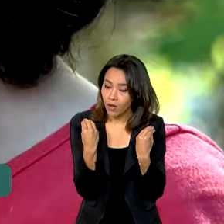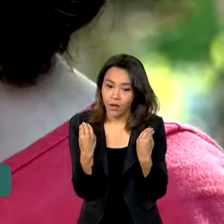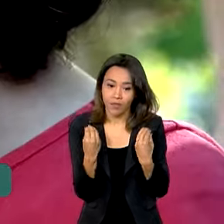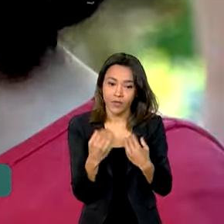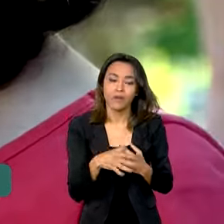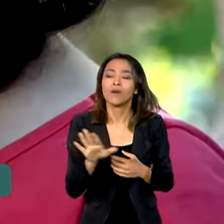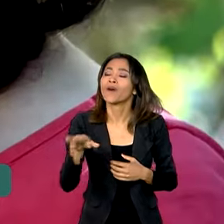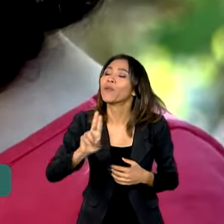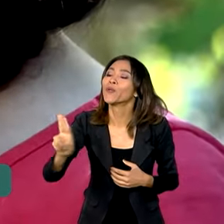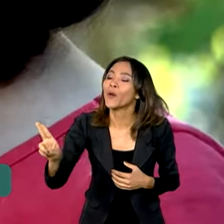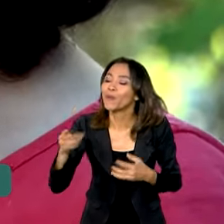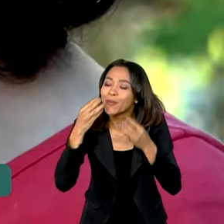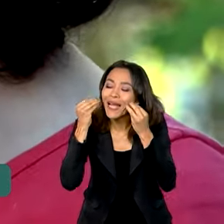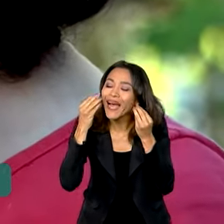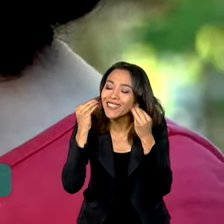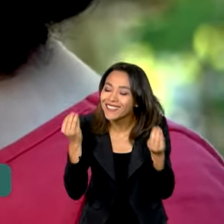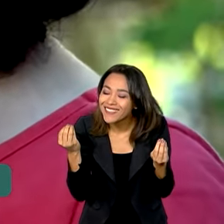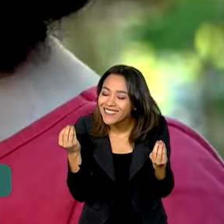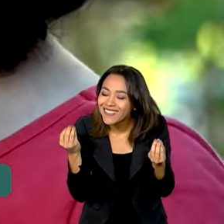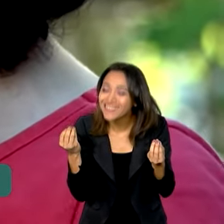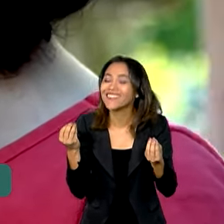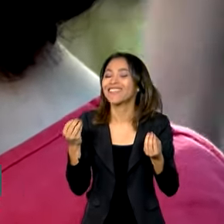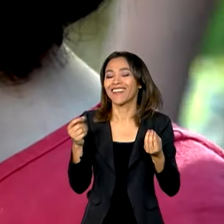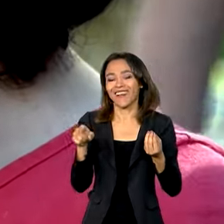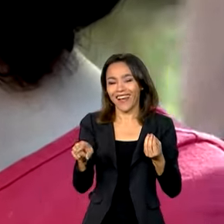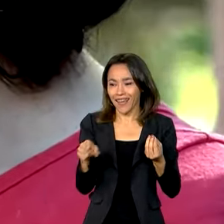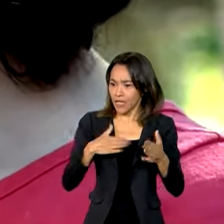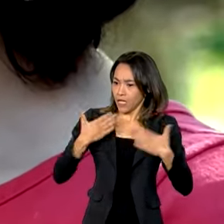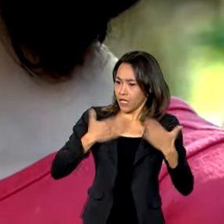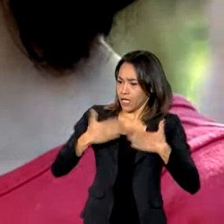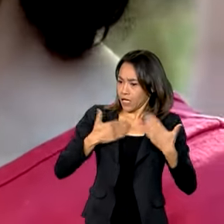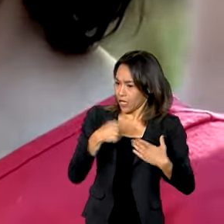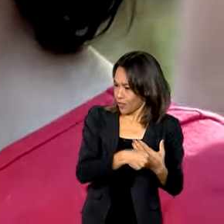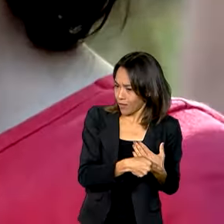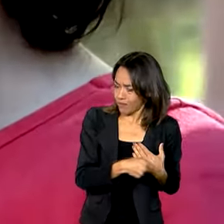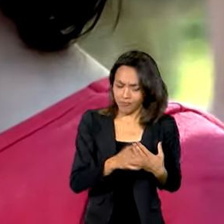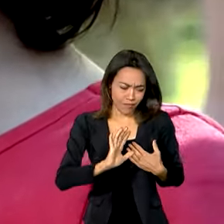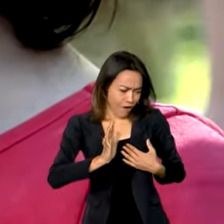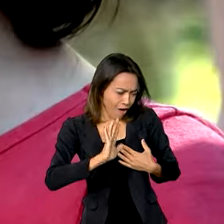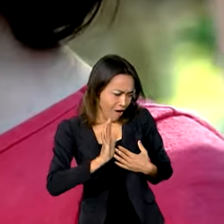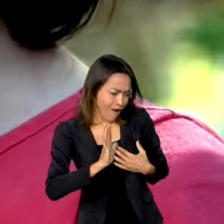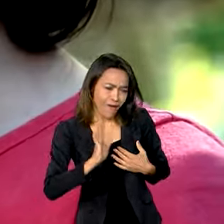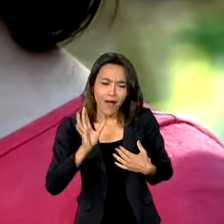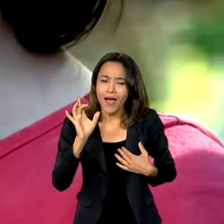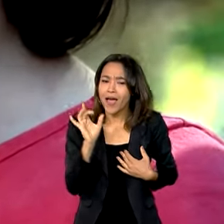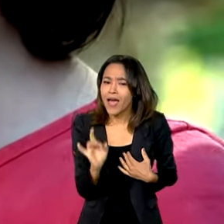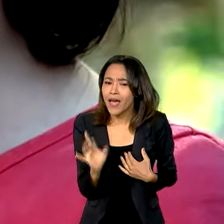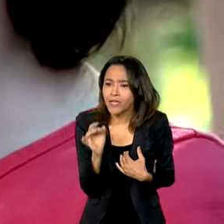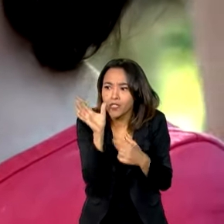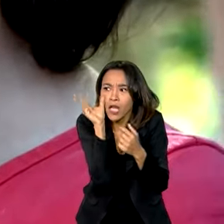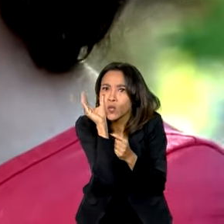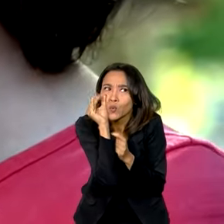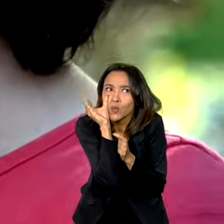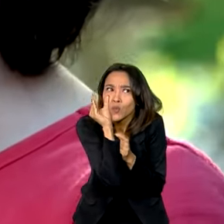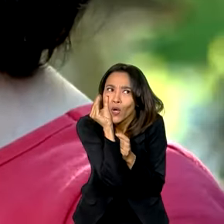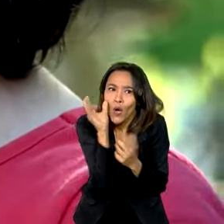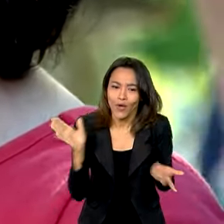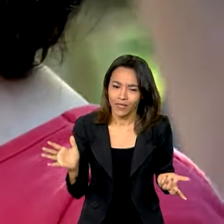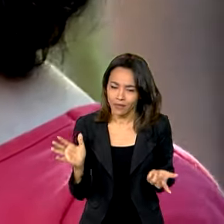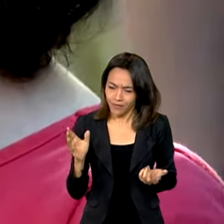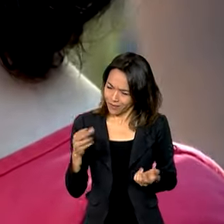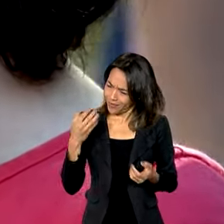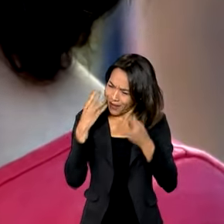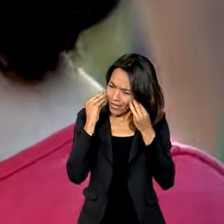Como é nome do gato? Skitty. Skitty? E o Skitty não está assustado? Não, ela só está curiosa. Está